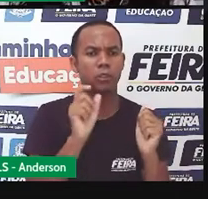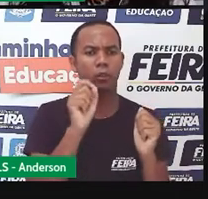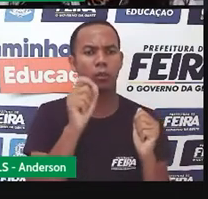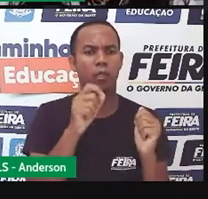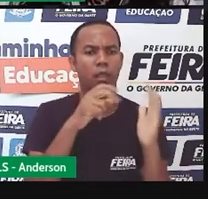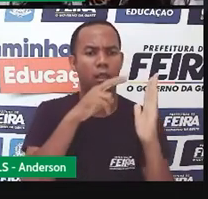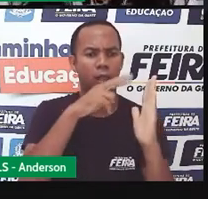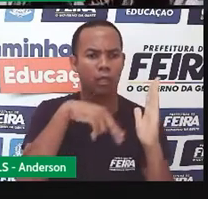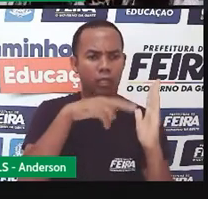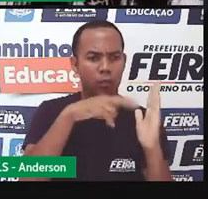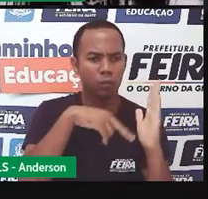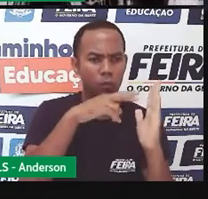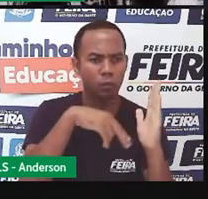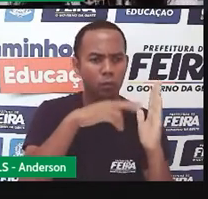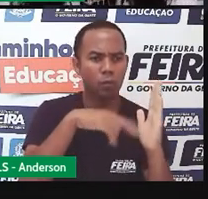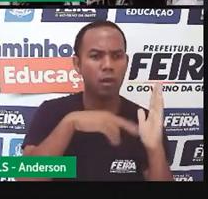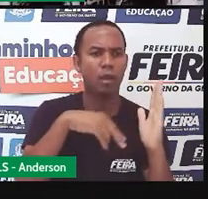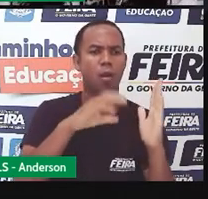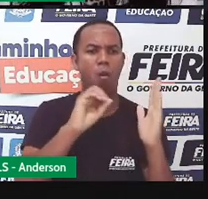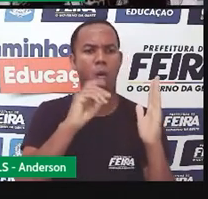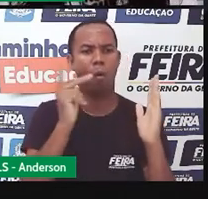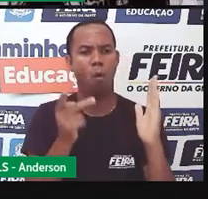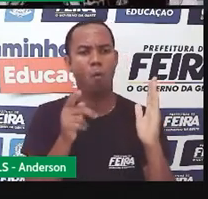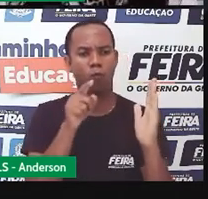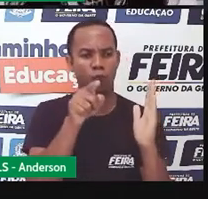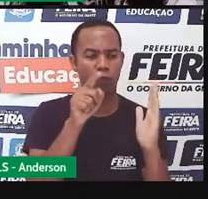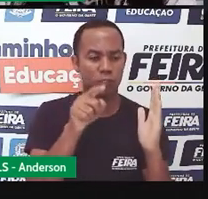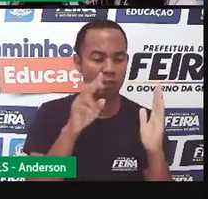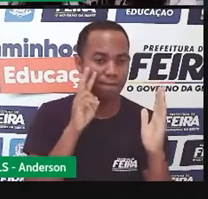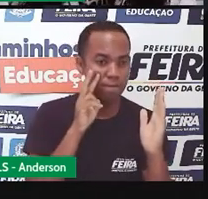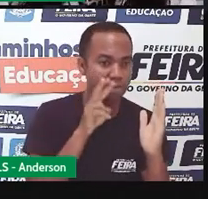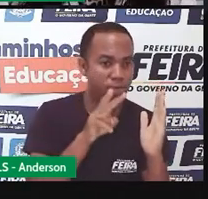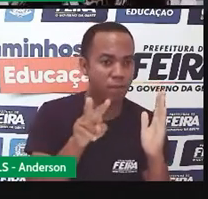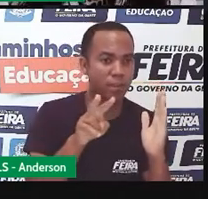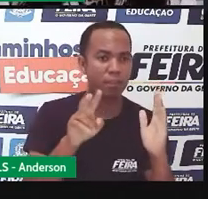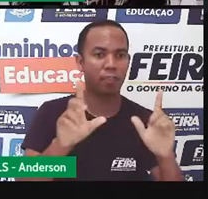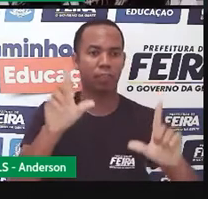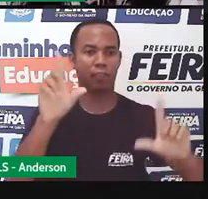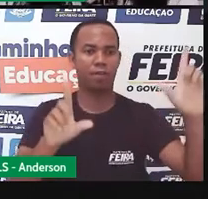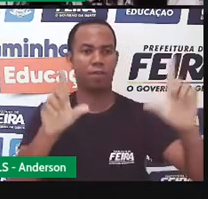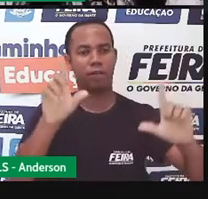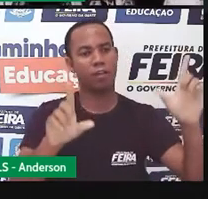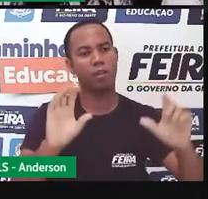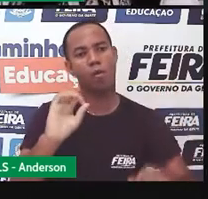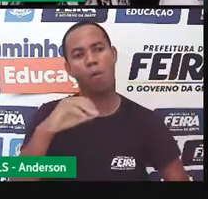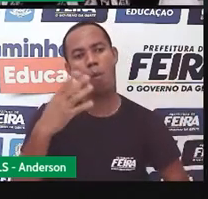sua leitura, ou se você assistiu na TV, ou ouviu no rádio,